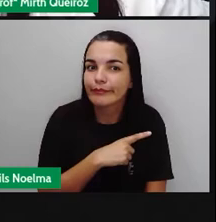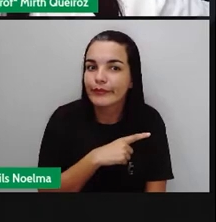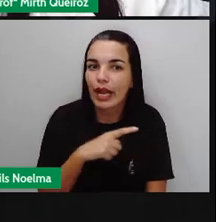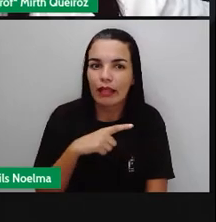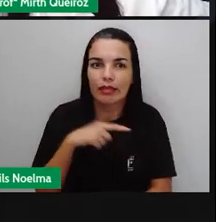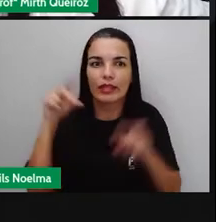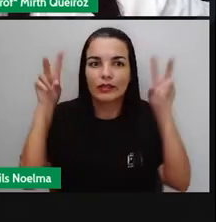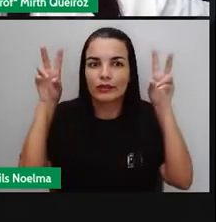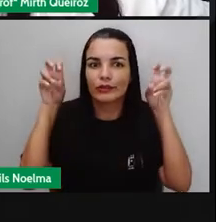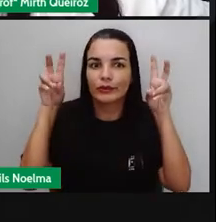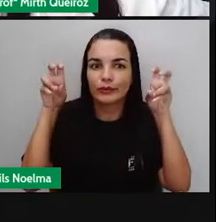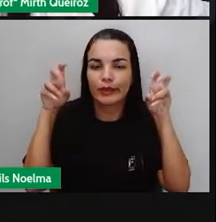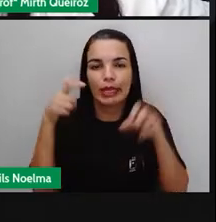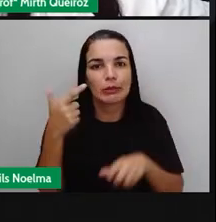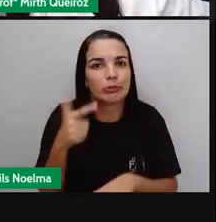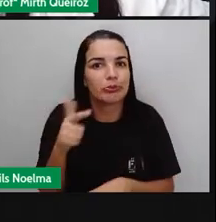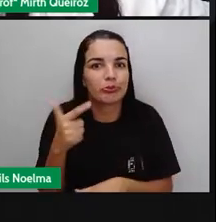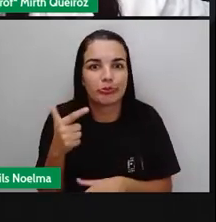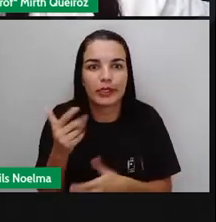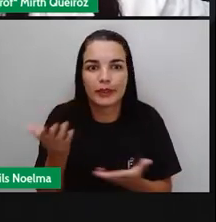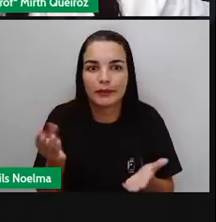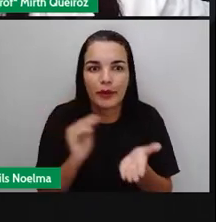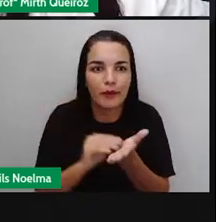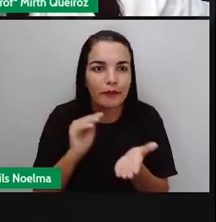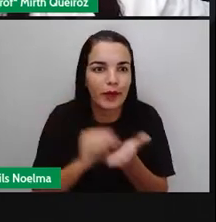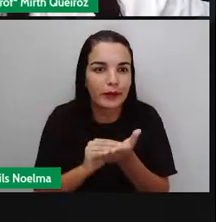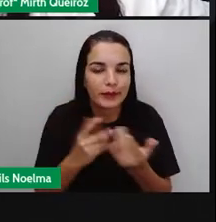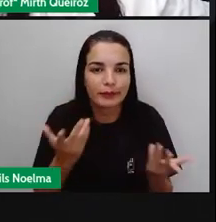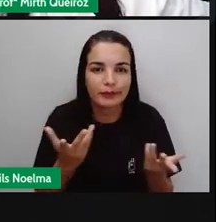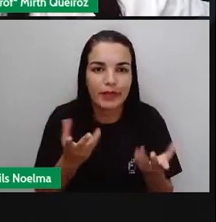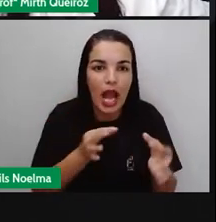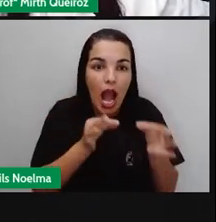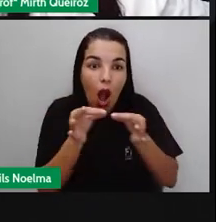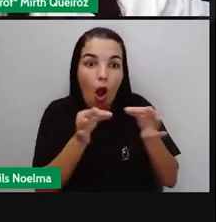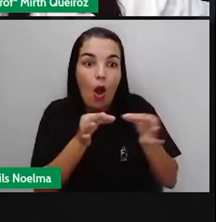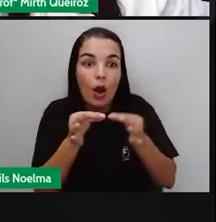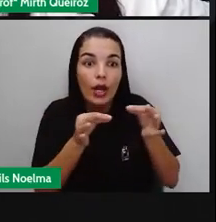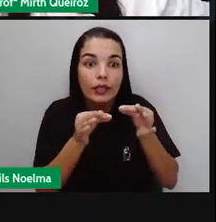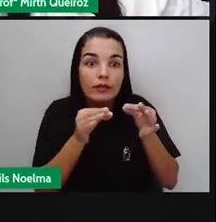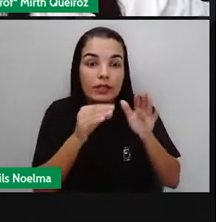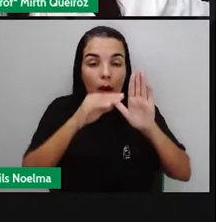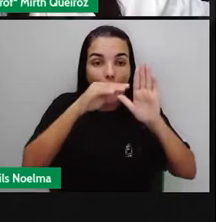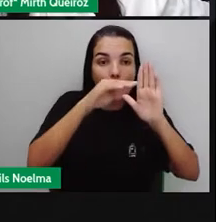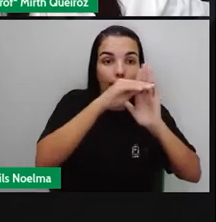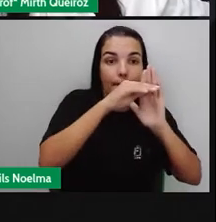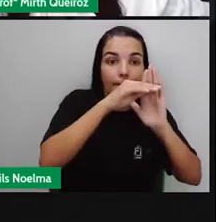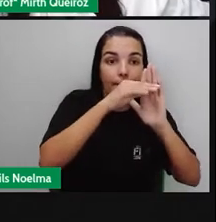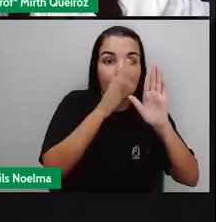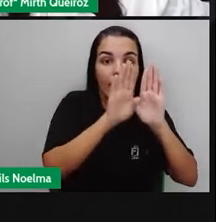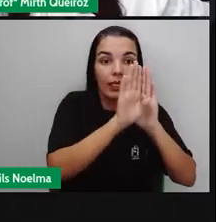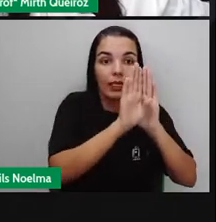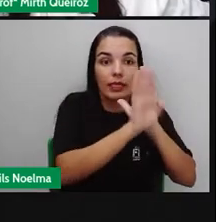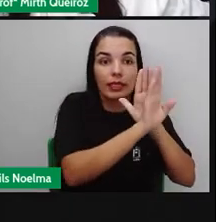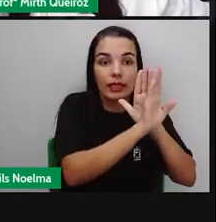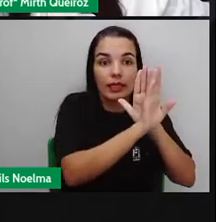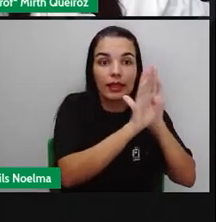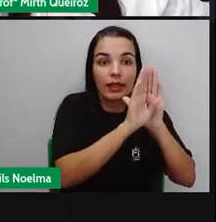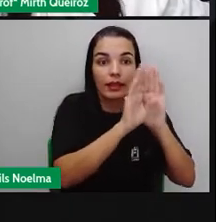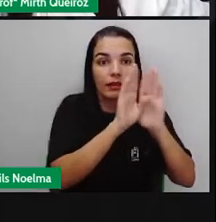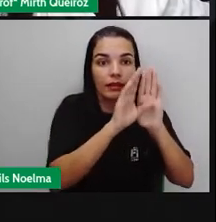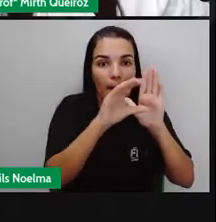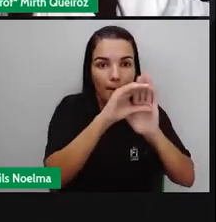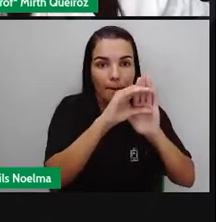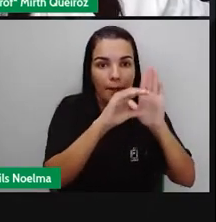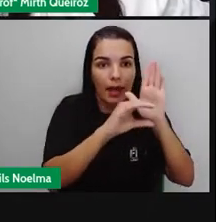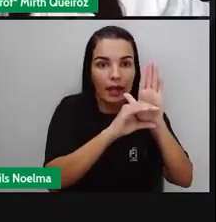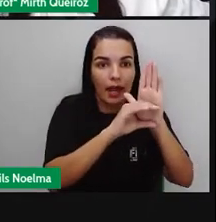título? Não tem título. Observem aí a organização do parágrafo. Tem espaçamento aí de parágrafo?